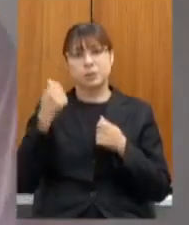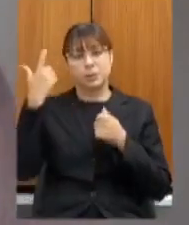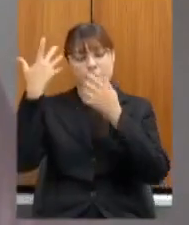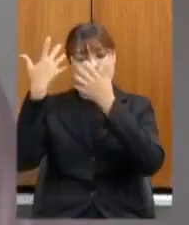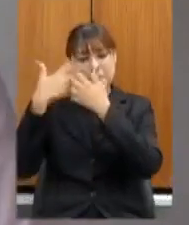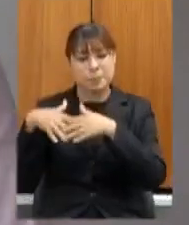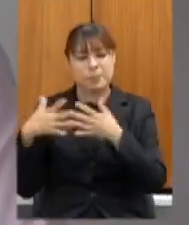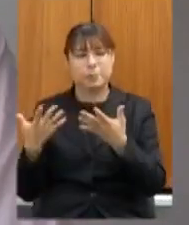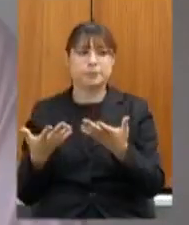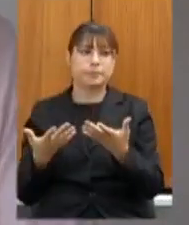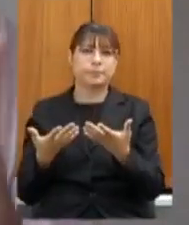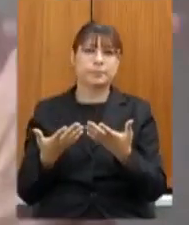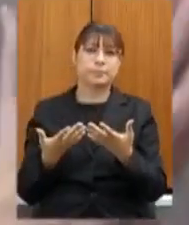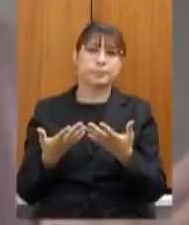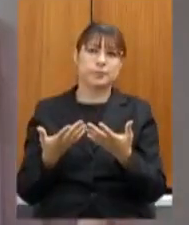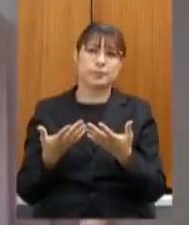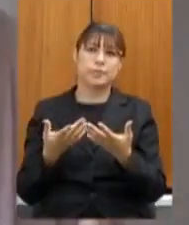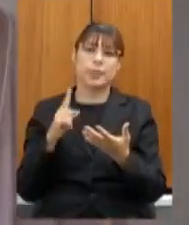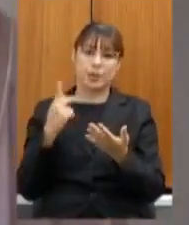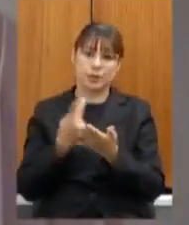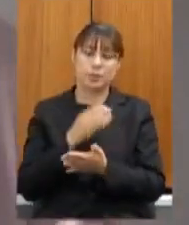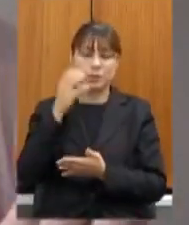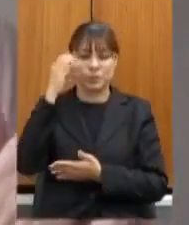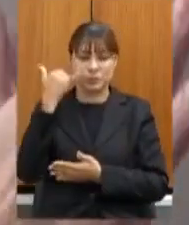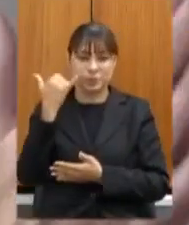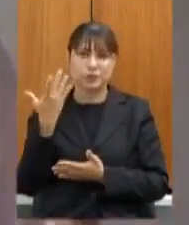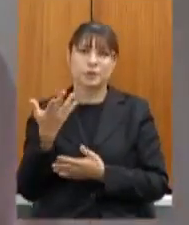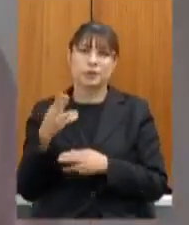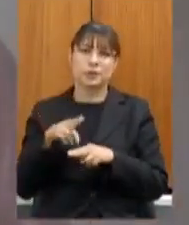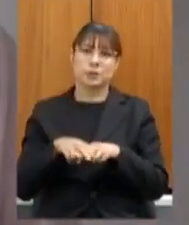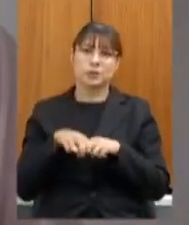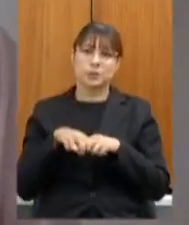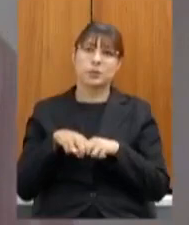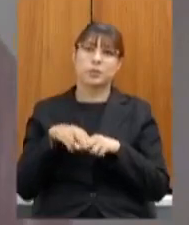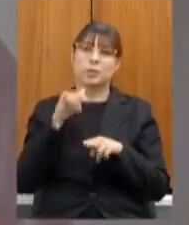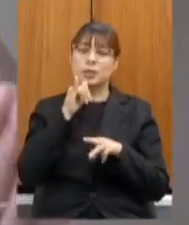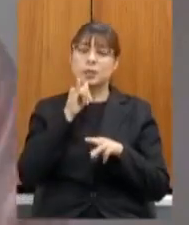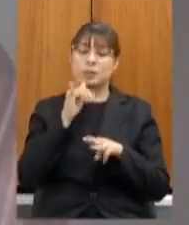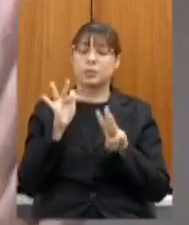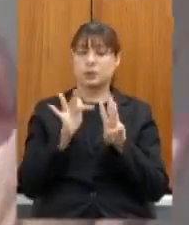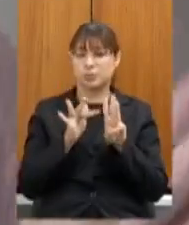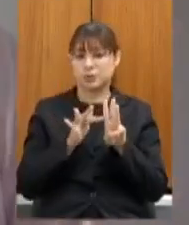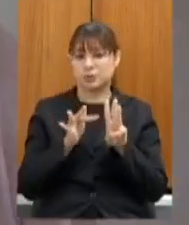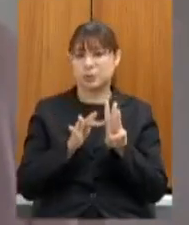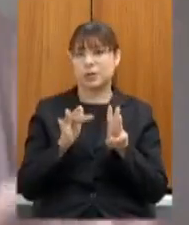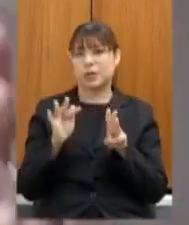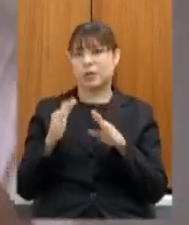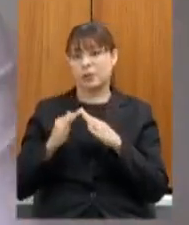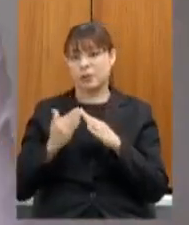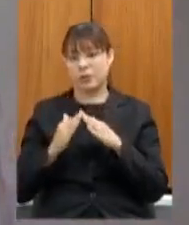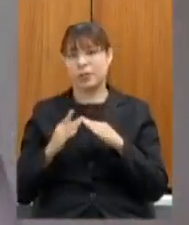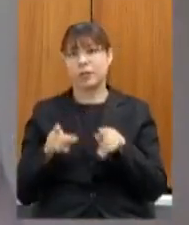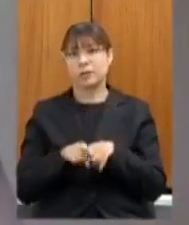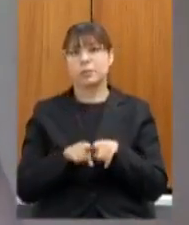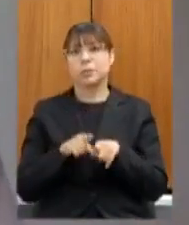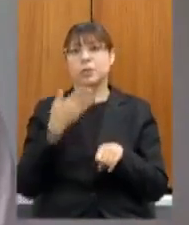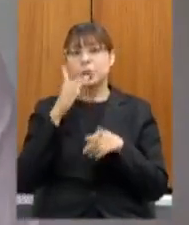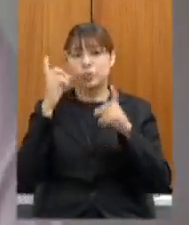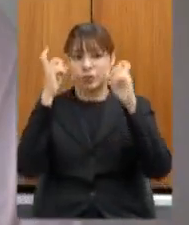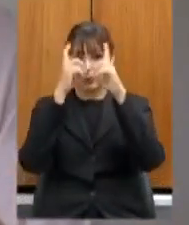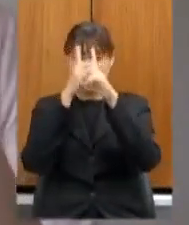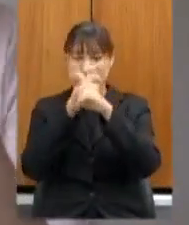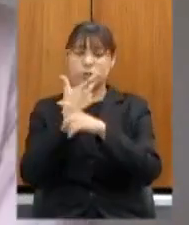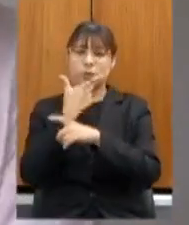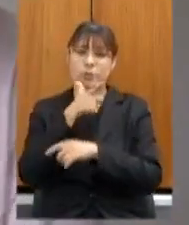é isso que trouxe o professor Clayton para a gente as ideias do Wi-Fi na favela deputado professor Clayton e também as dificuldades do